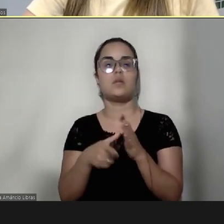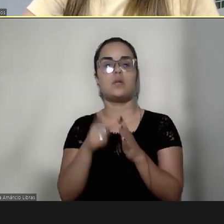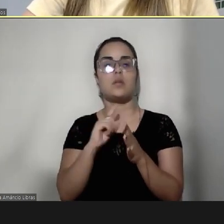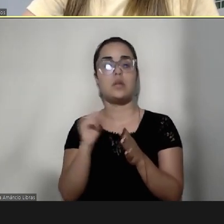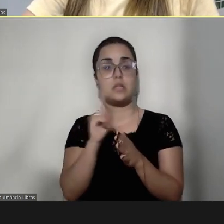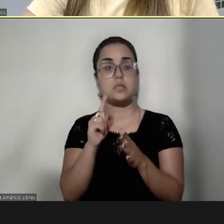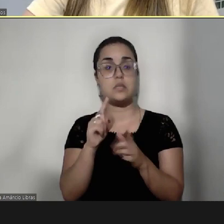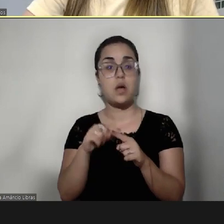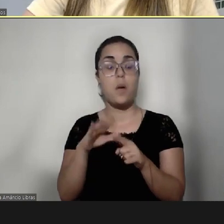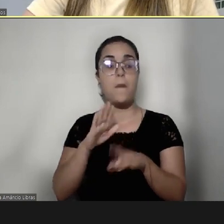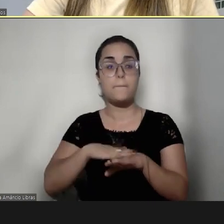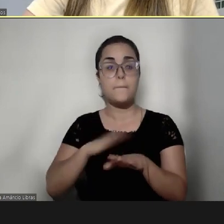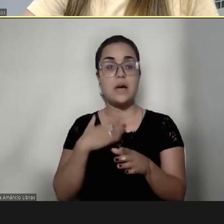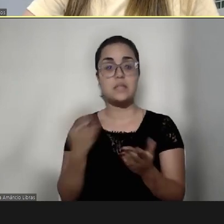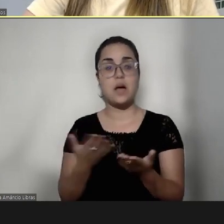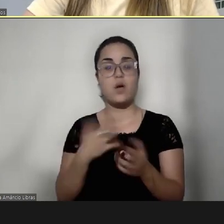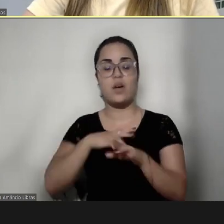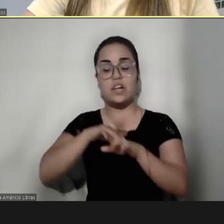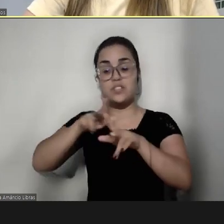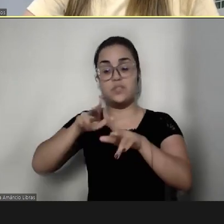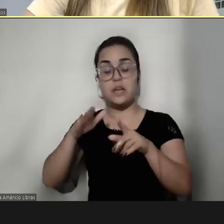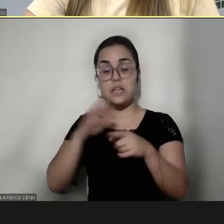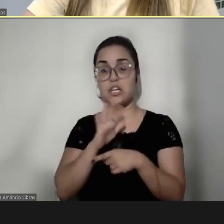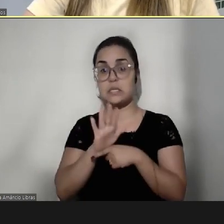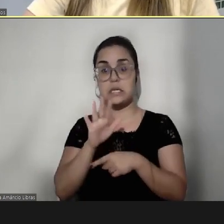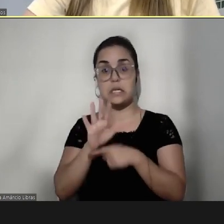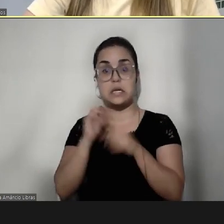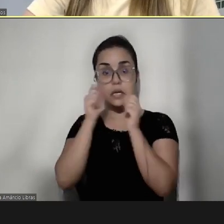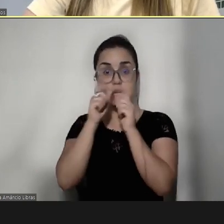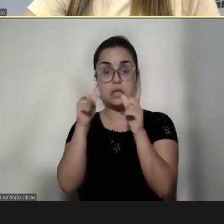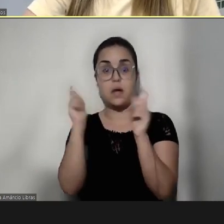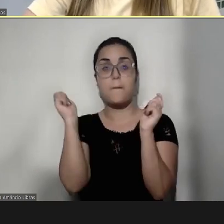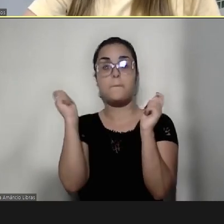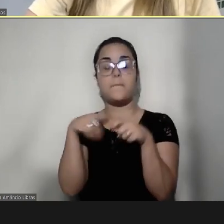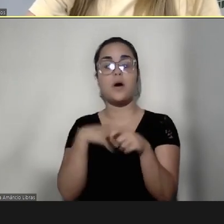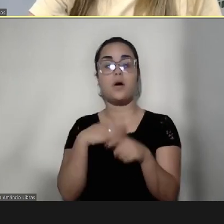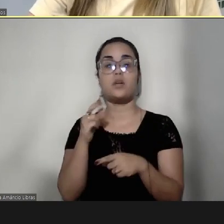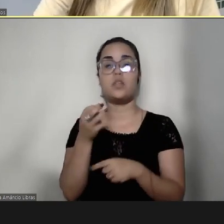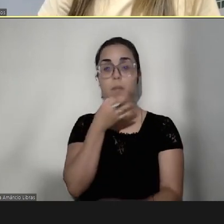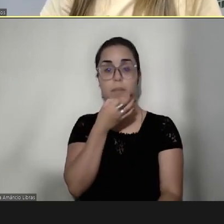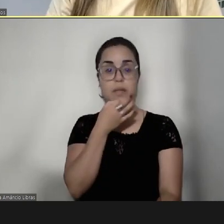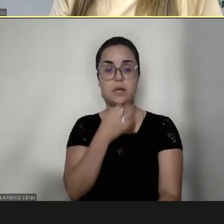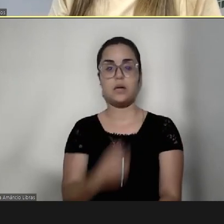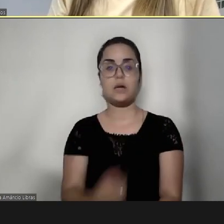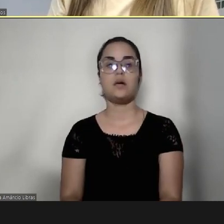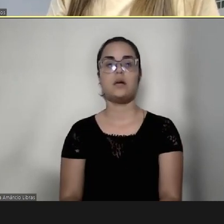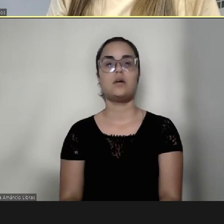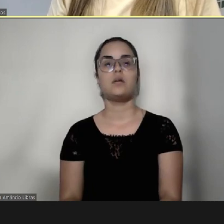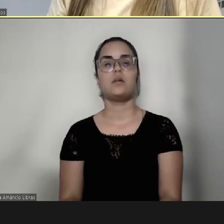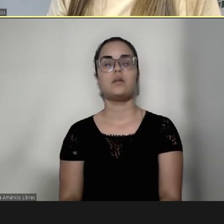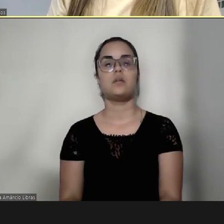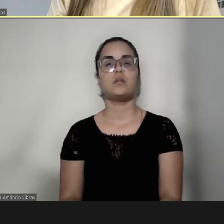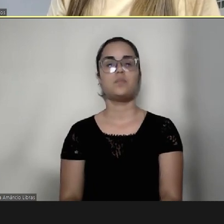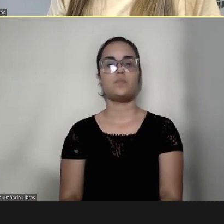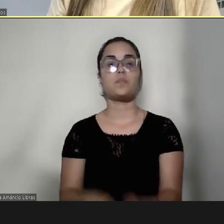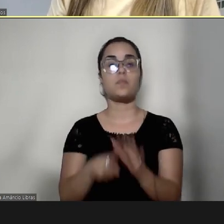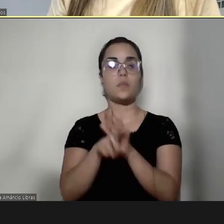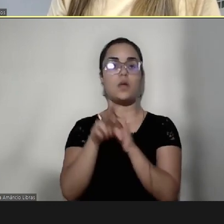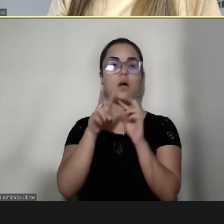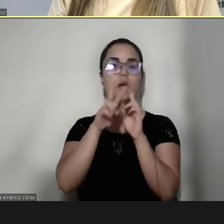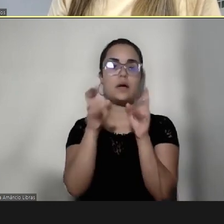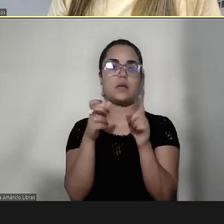mas agora a diferença fica muito evidente. podem comentar, né, essa questão da